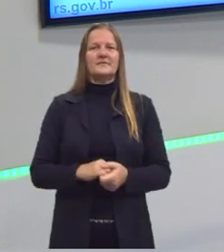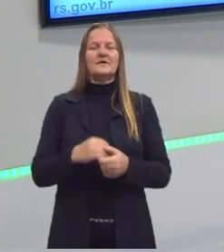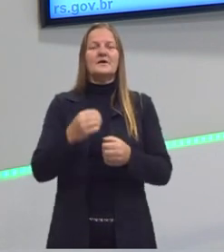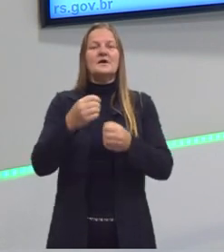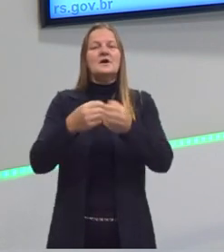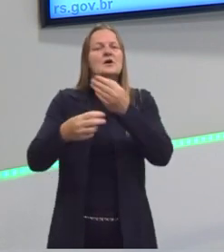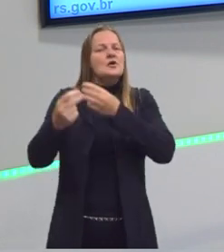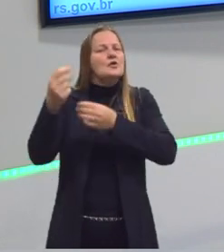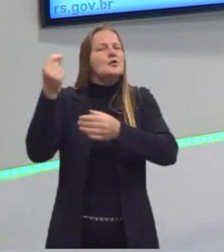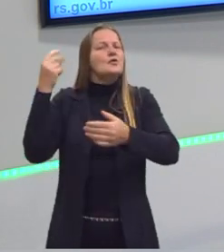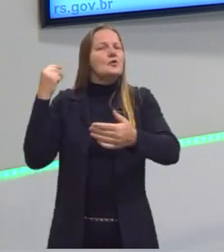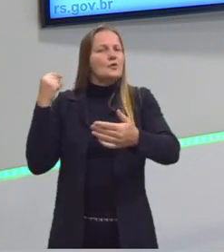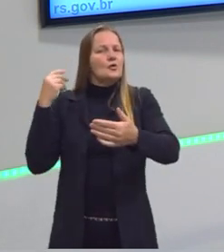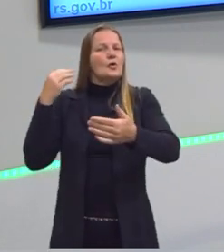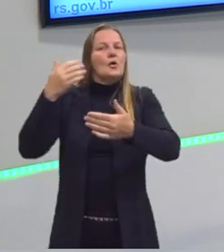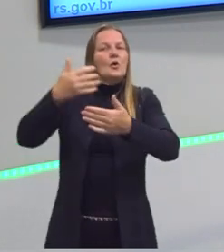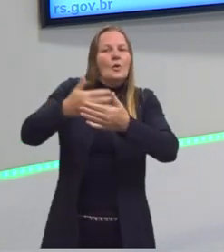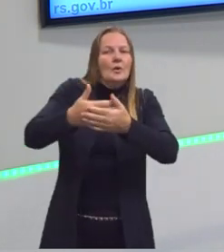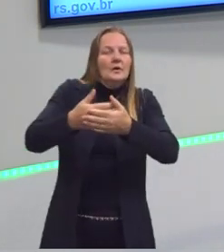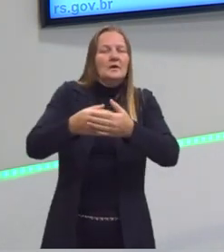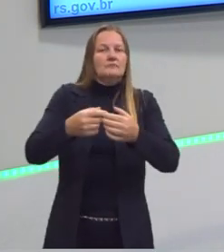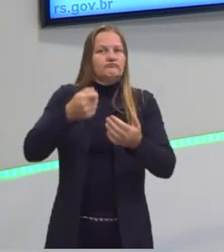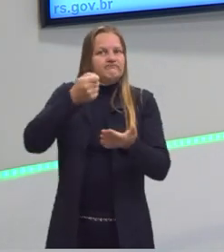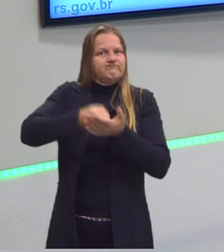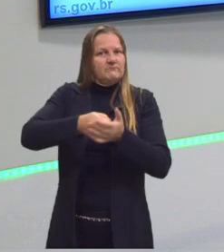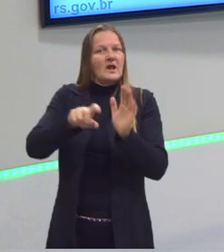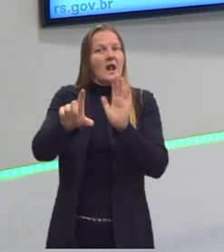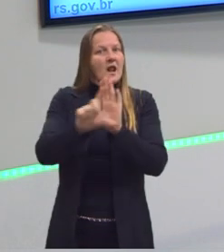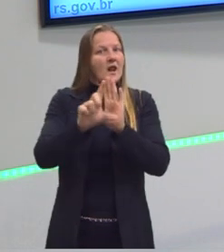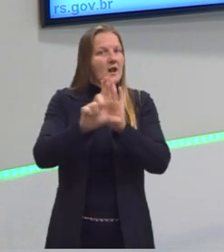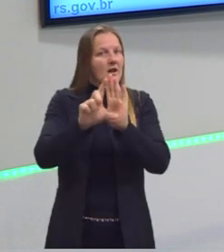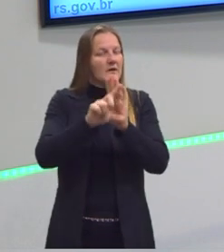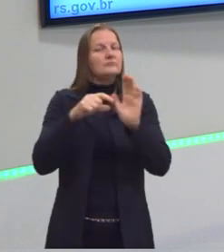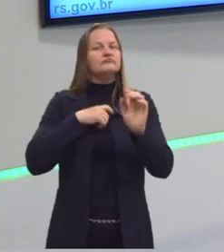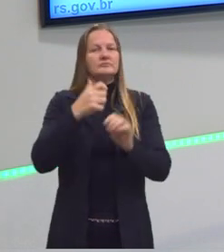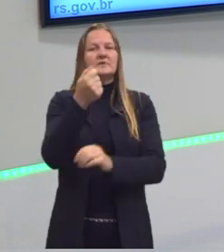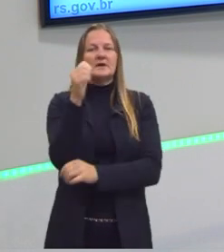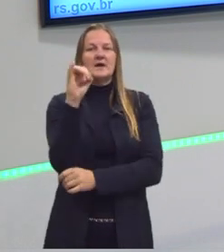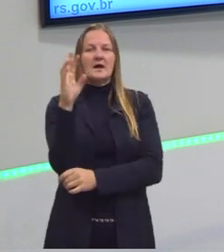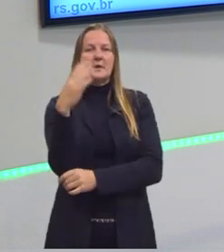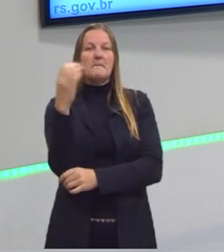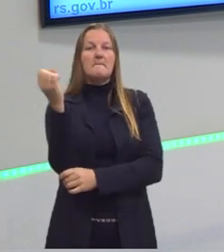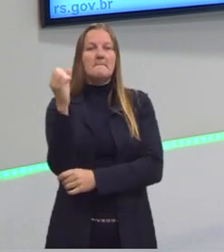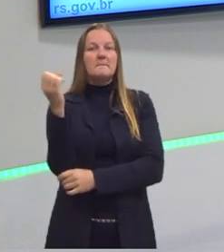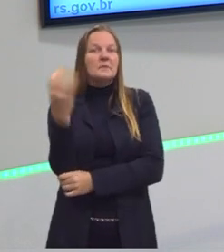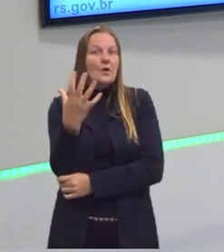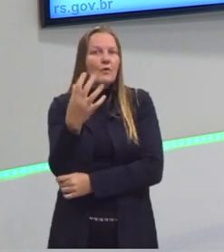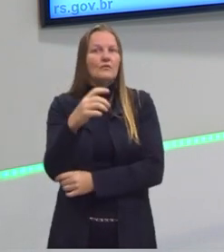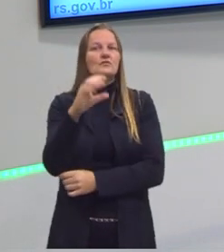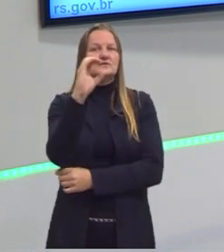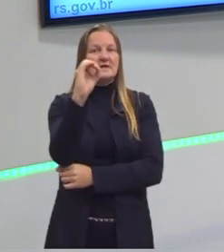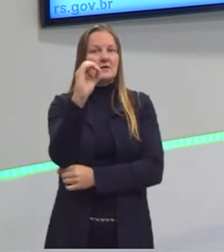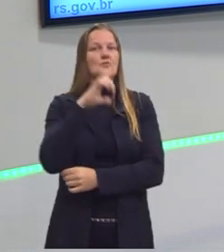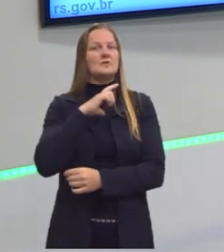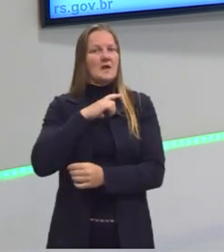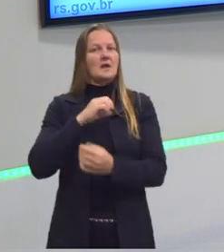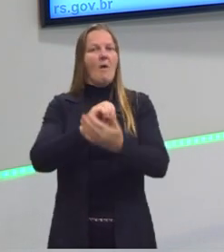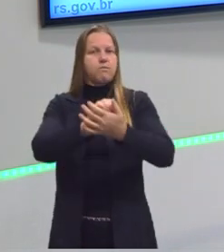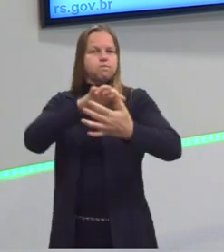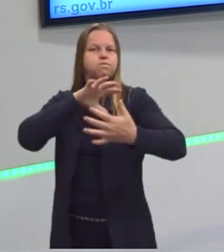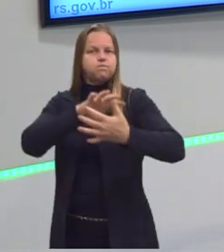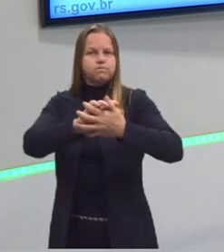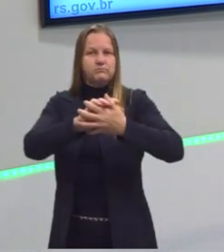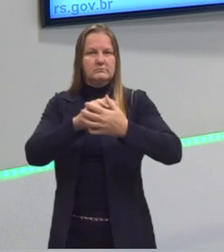para cá, é obrigatório que todo veículo zero sai com airbag. Então, todo veículo zero sai com essa